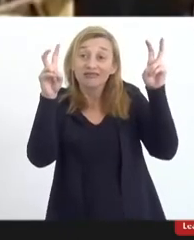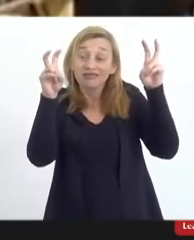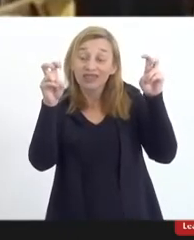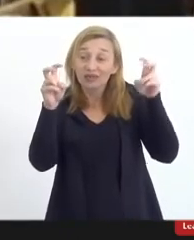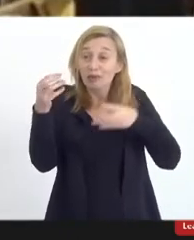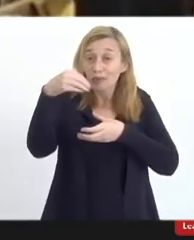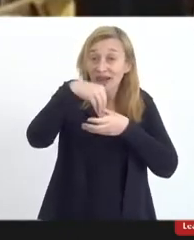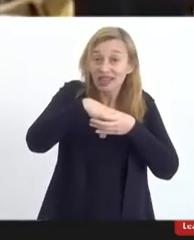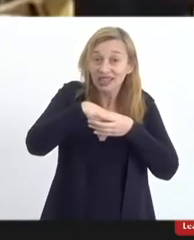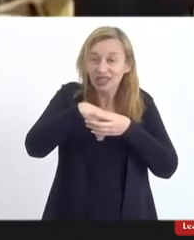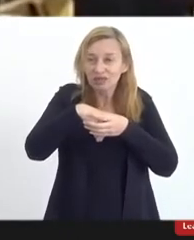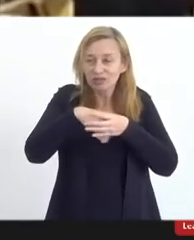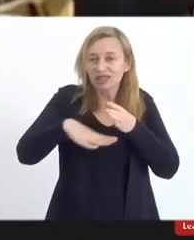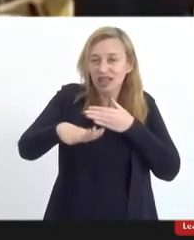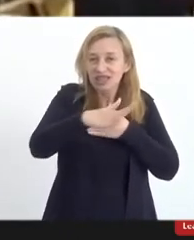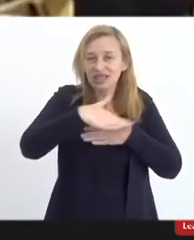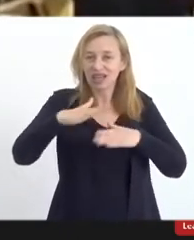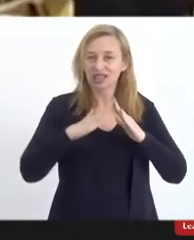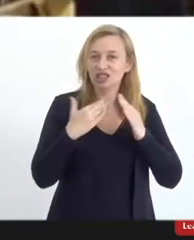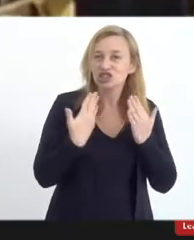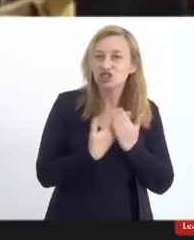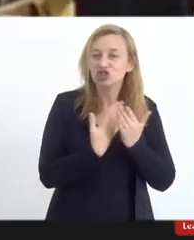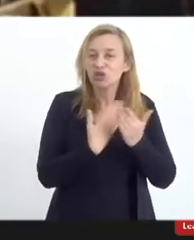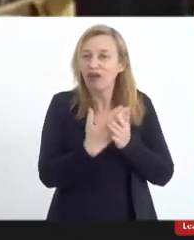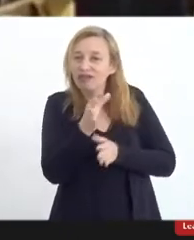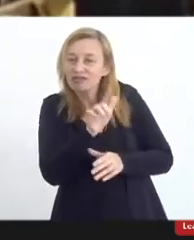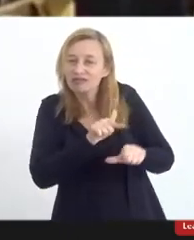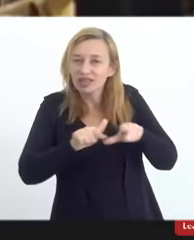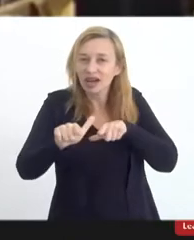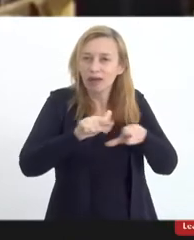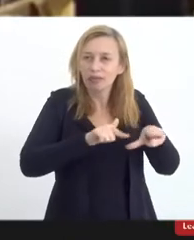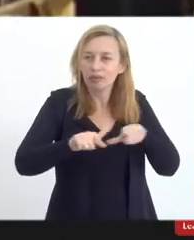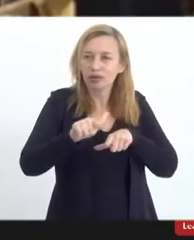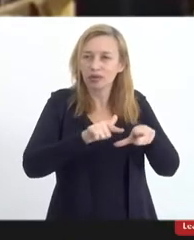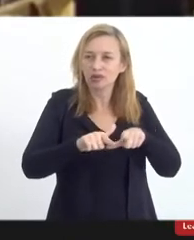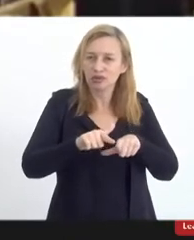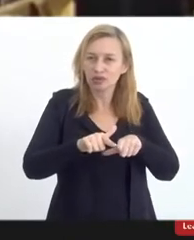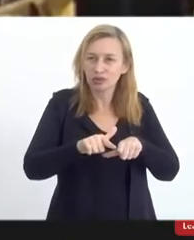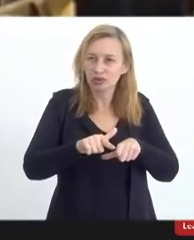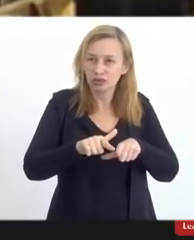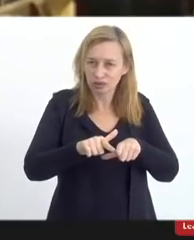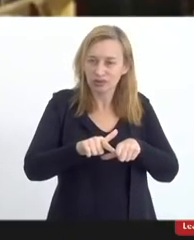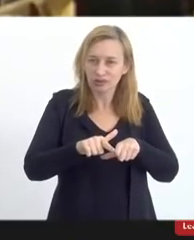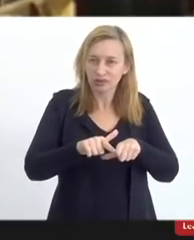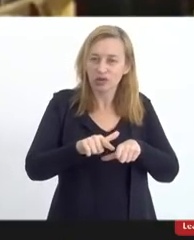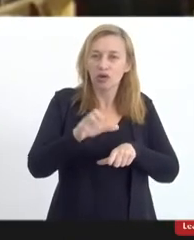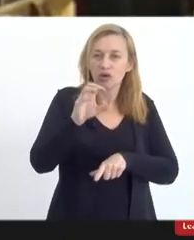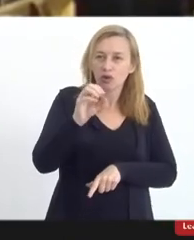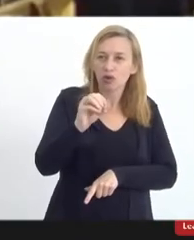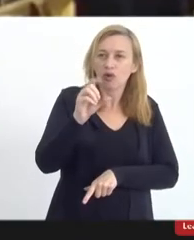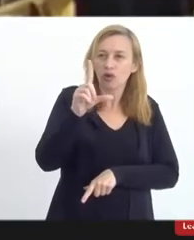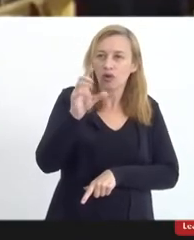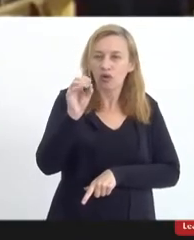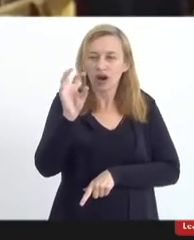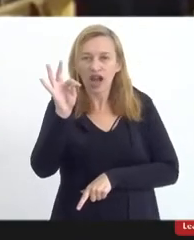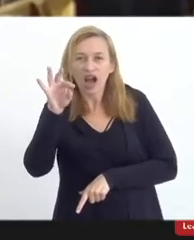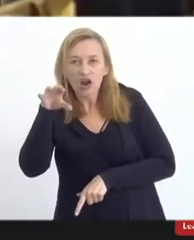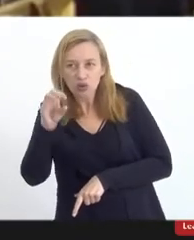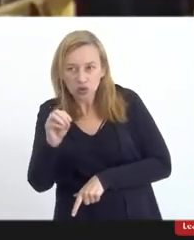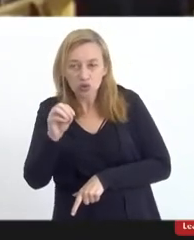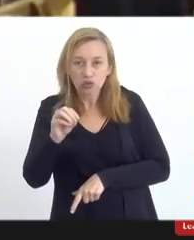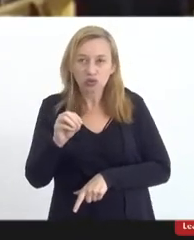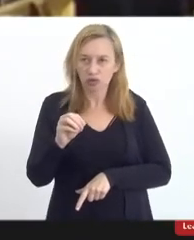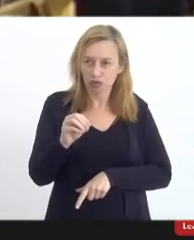para dentro das unidades escolares, trabalhando o holocausto. E lembrando que a holocausto foi uma